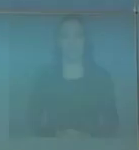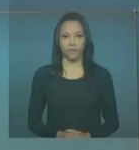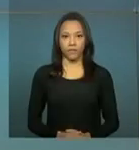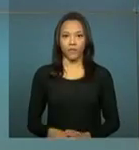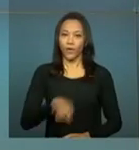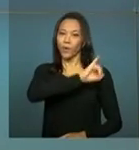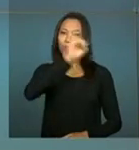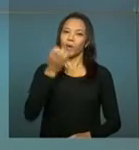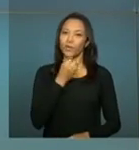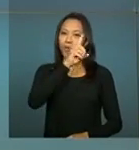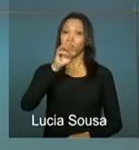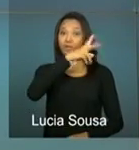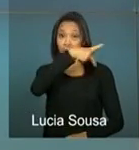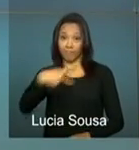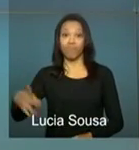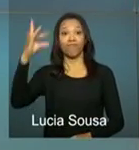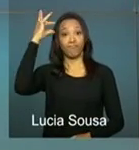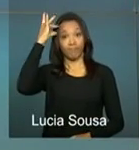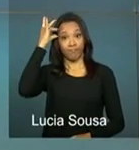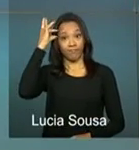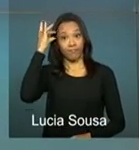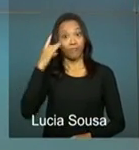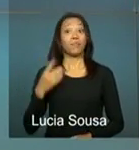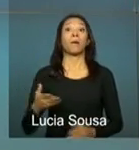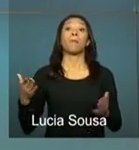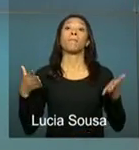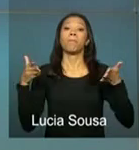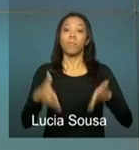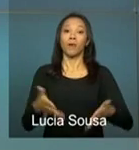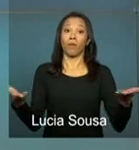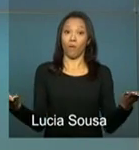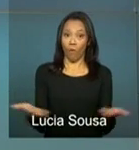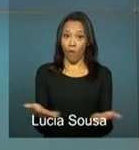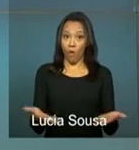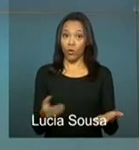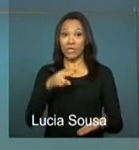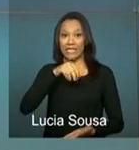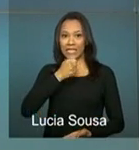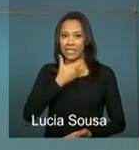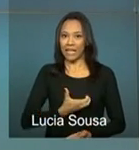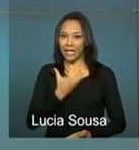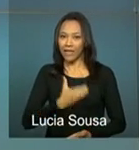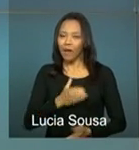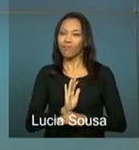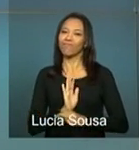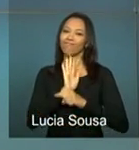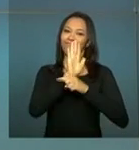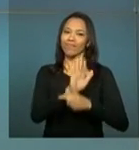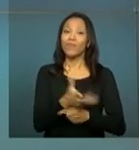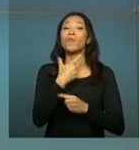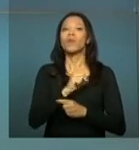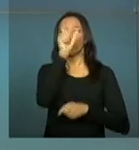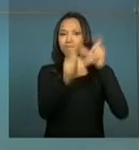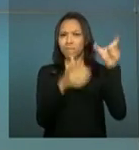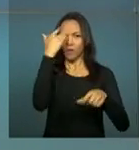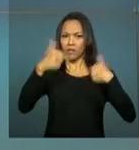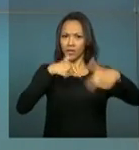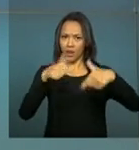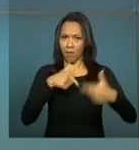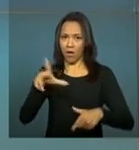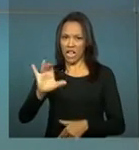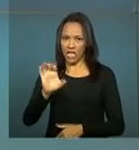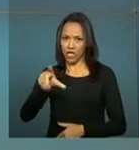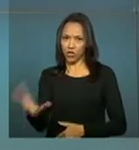Olá, bom dia. A presidenta Dilma Rousseff participa hoje do Natal Solidário com catadores de